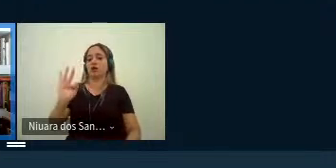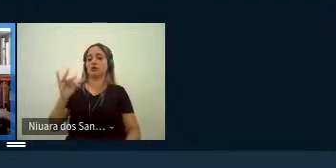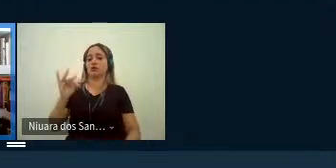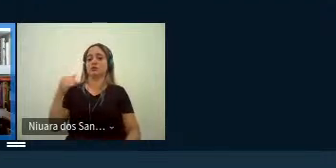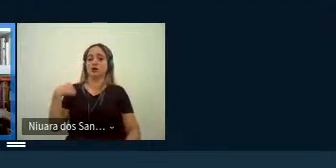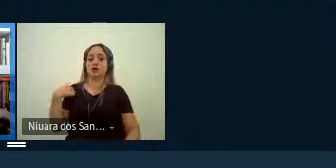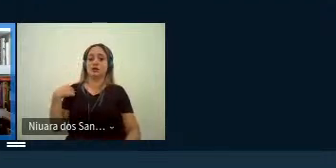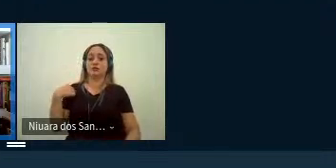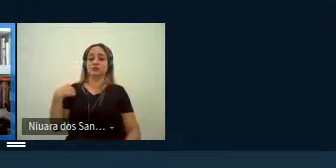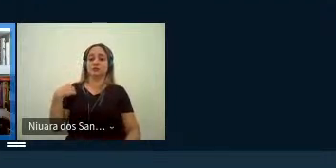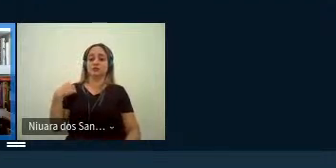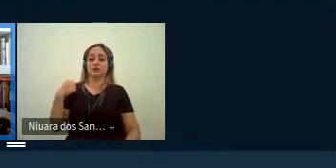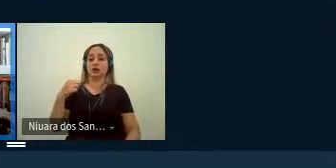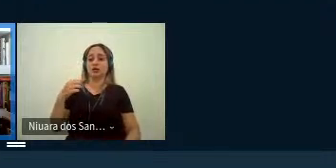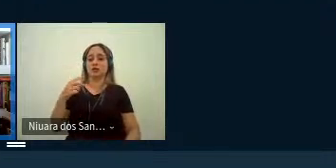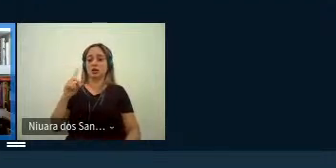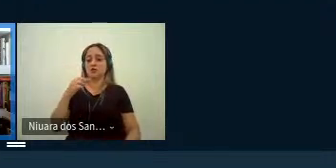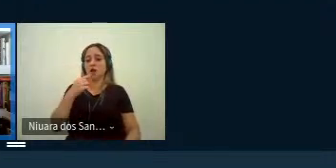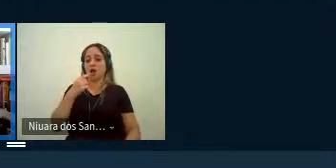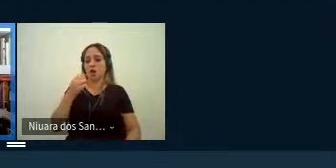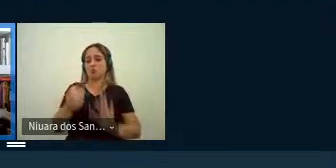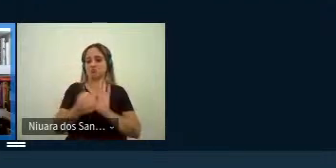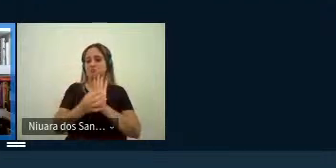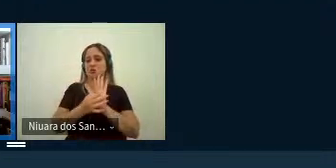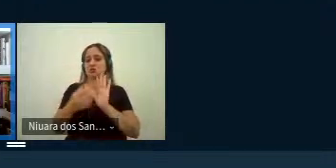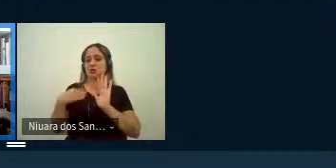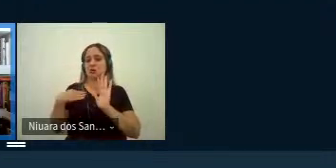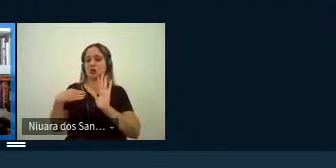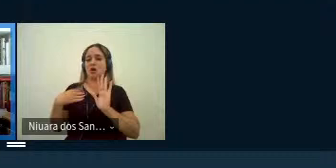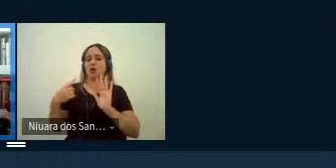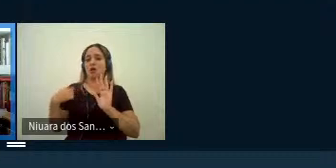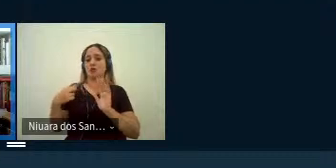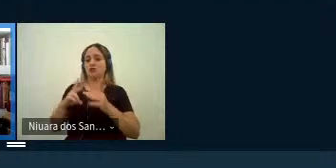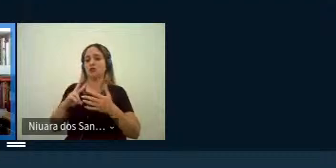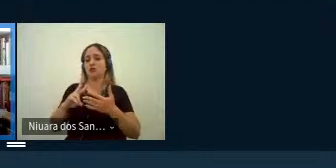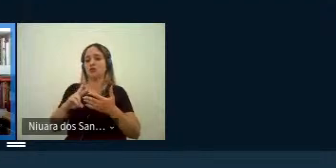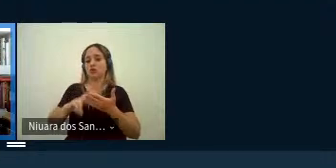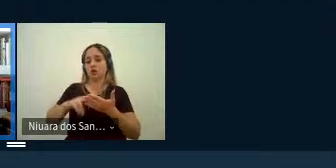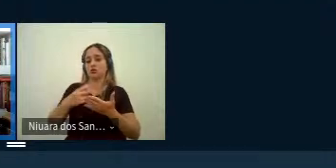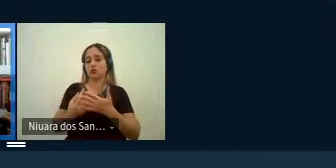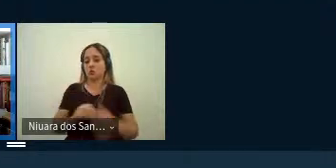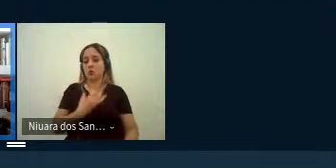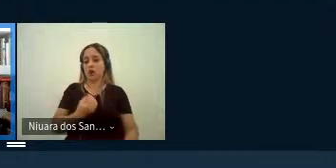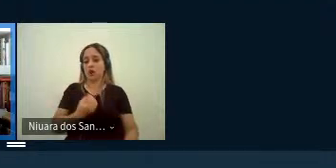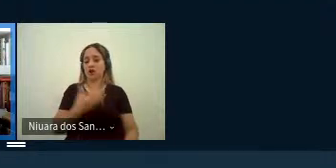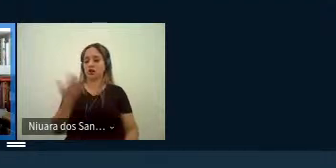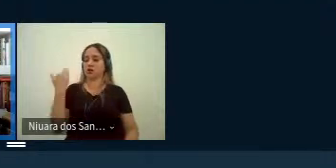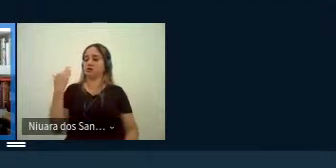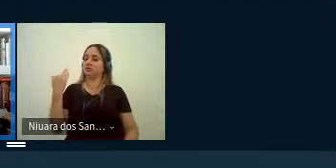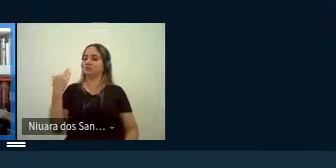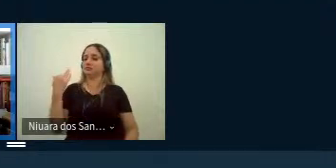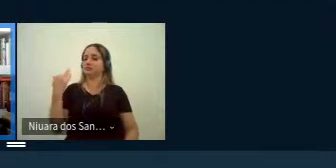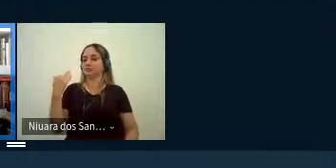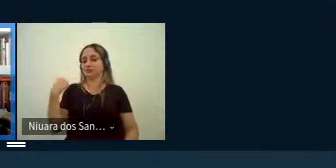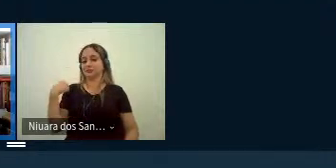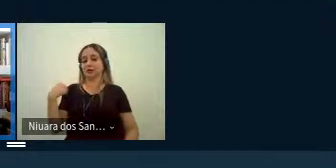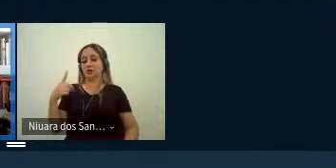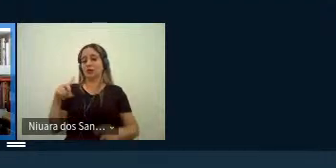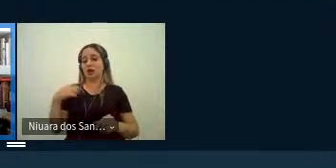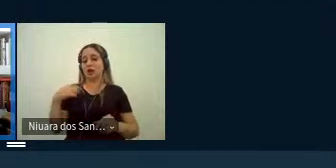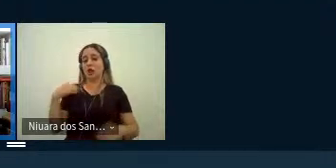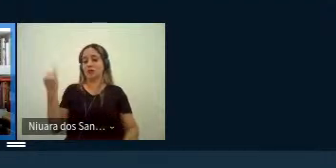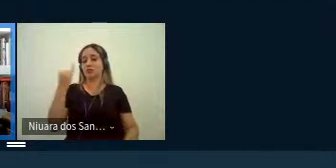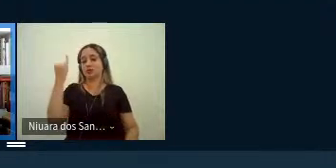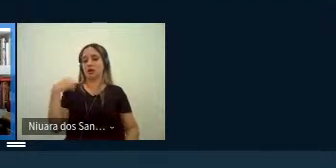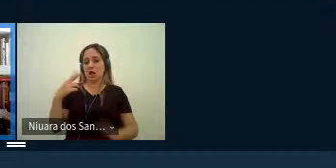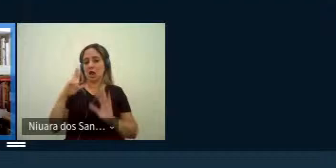crítica né aos pressupostos preponderantes entre tradutores e poetas da época os quais atribuíam relevância às